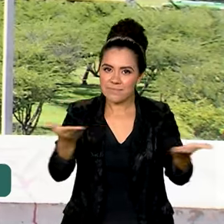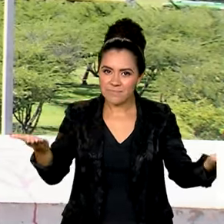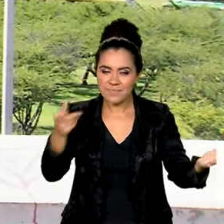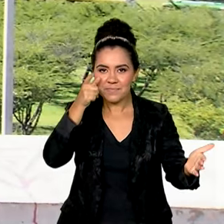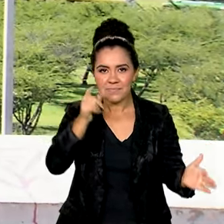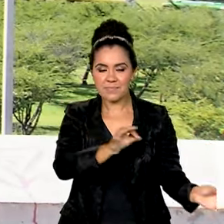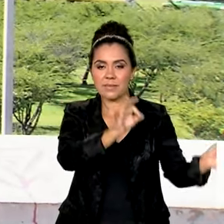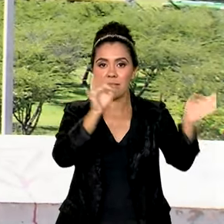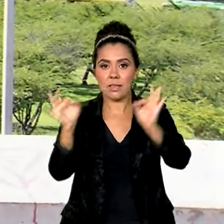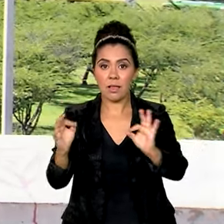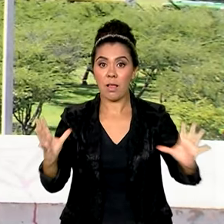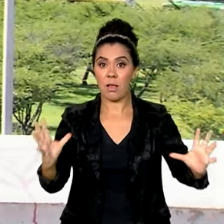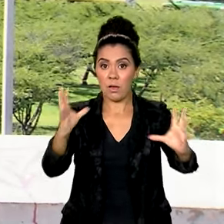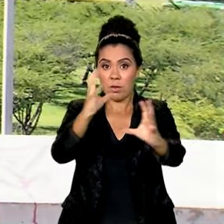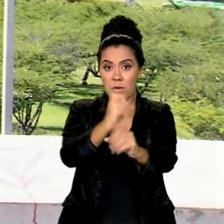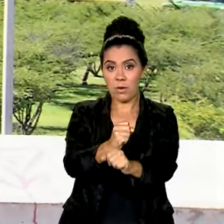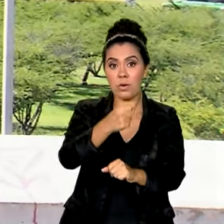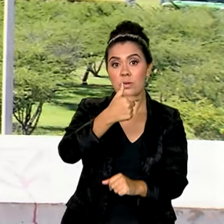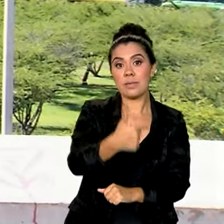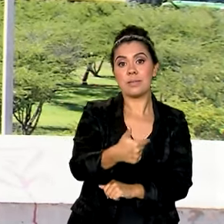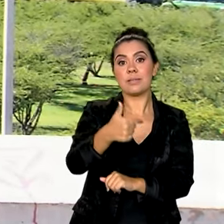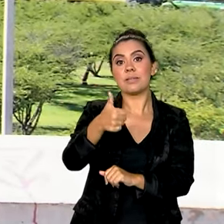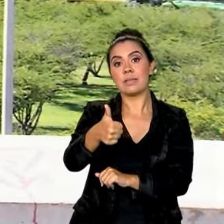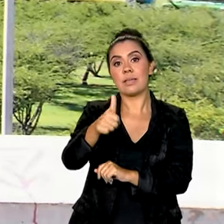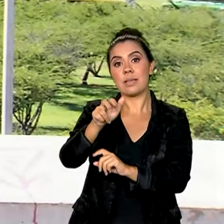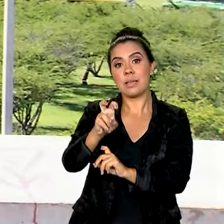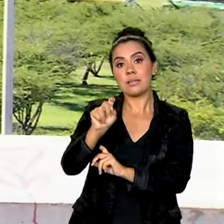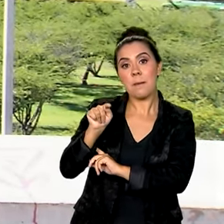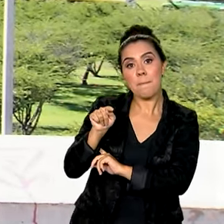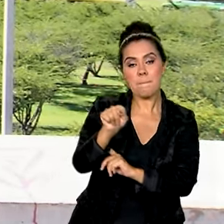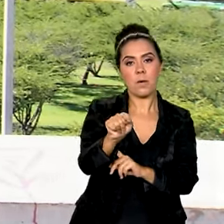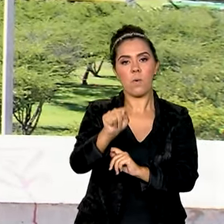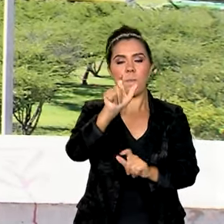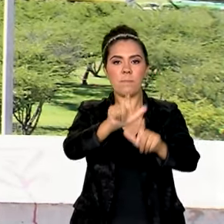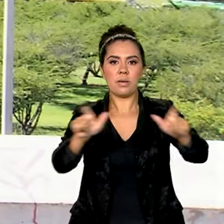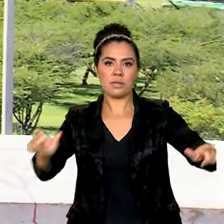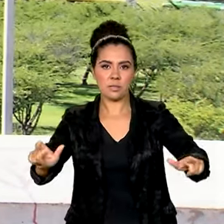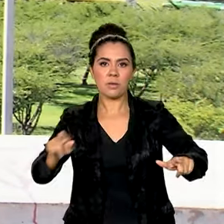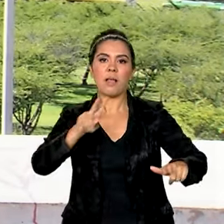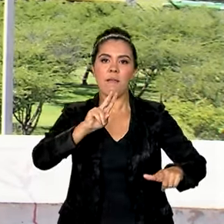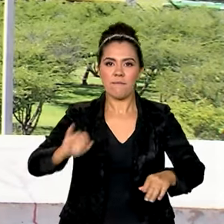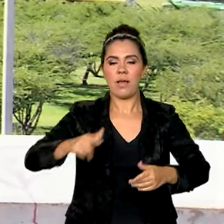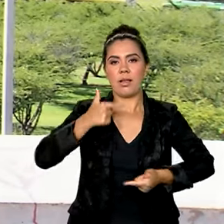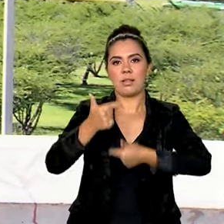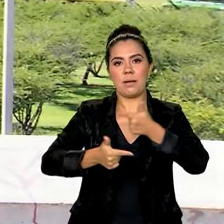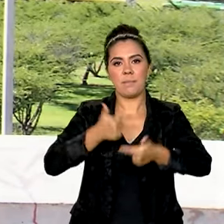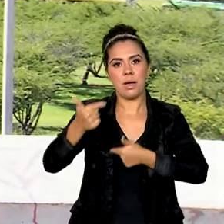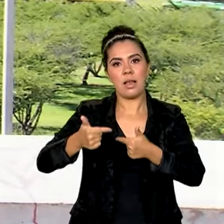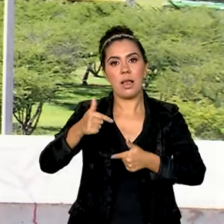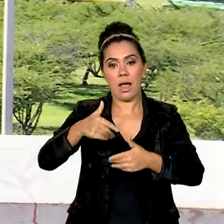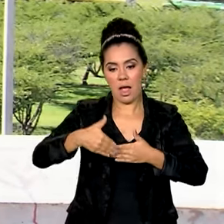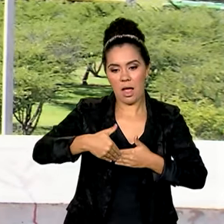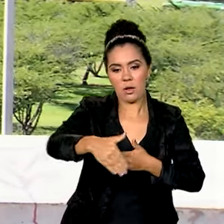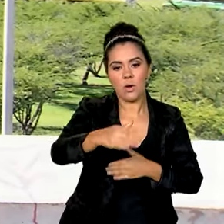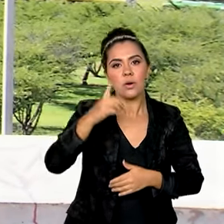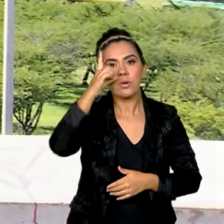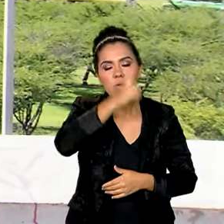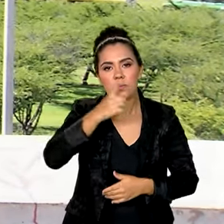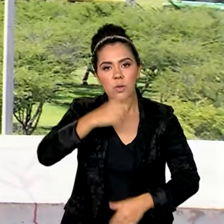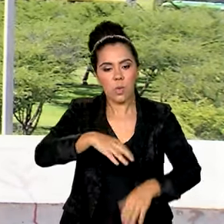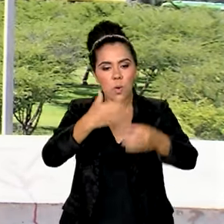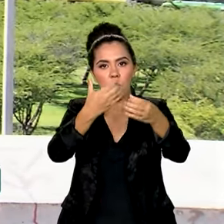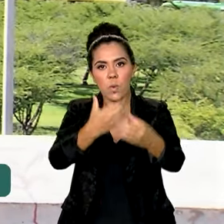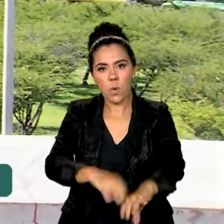No total, 215 mil pessoas estão envolvidas na realização das provas em todo o país, em